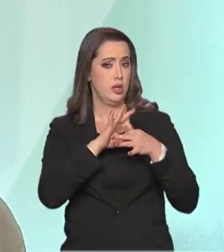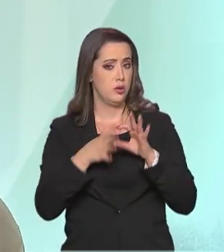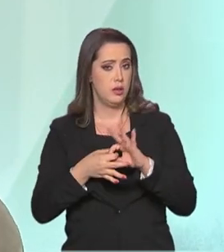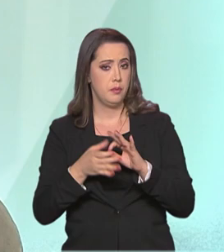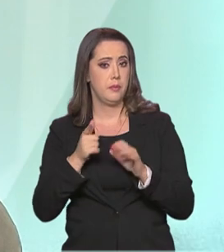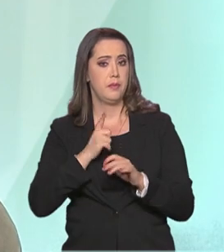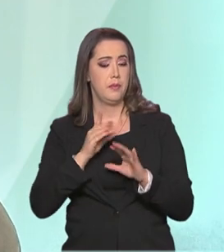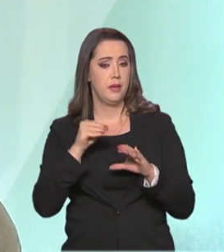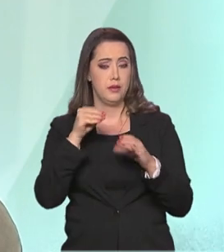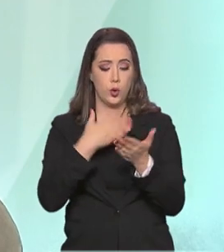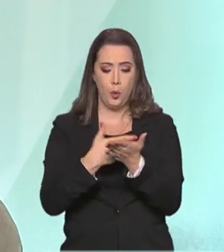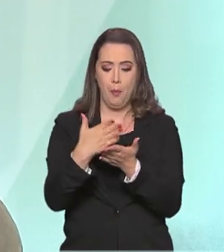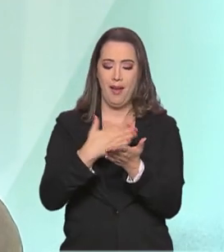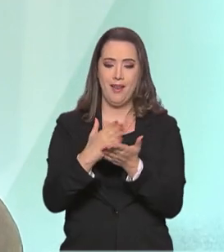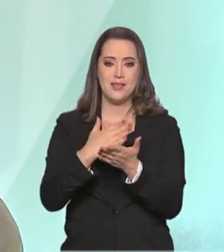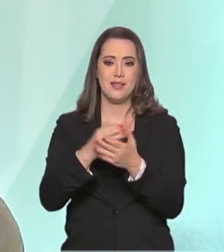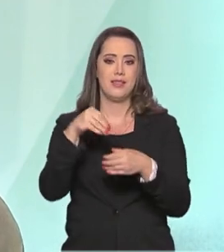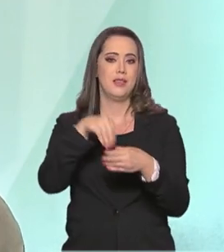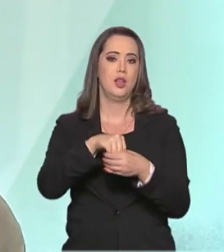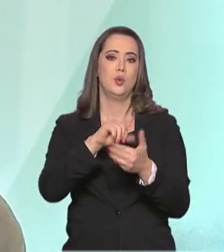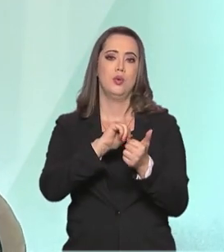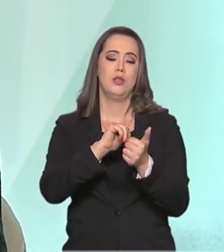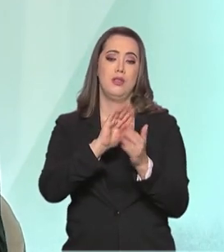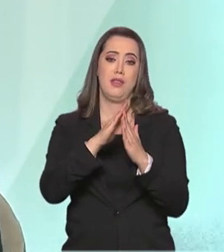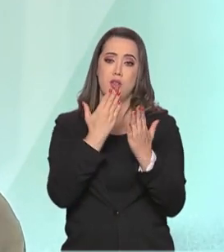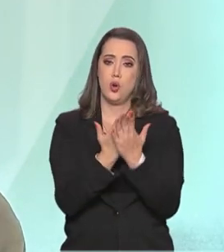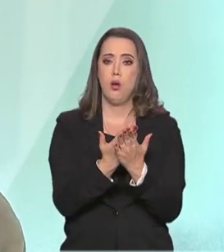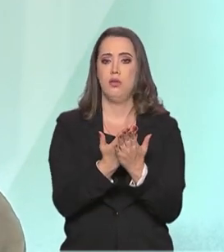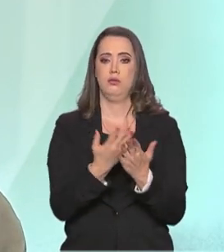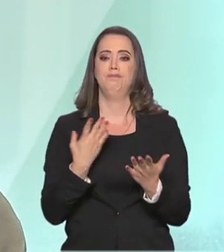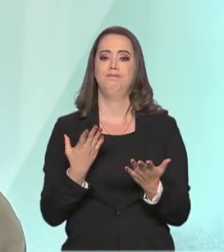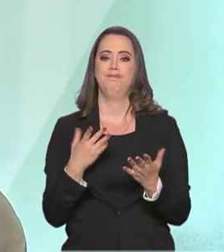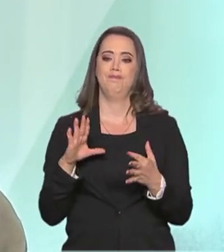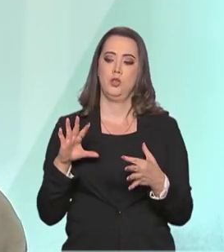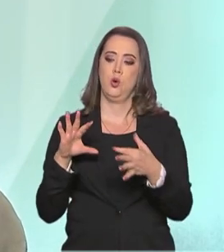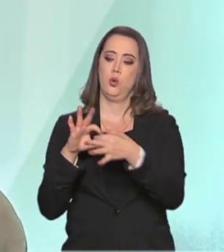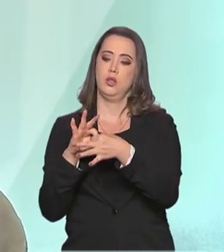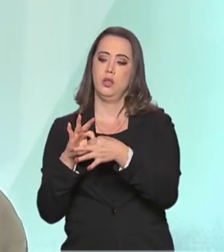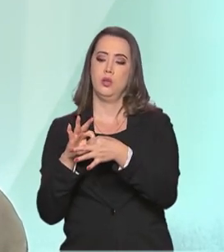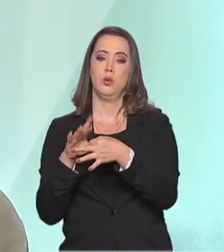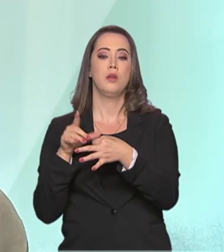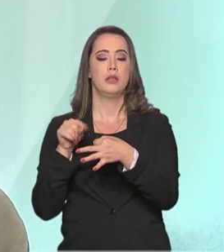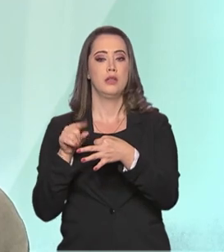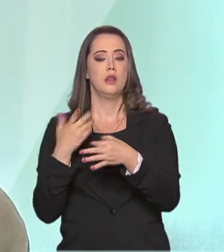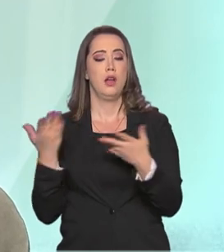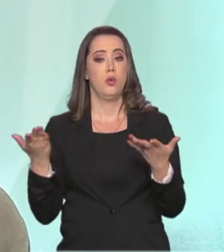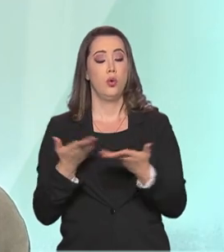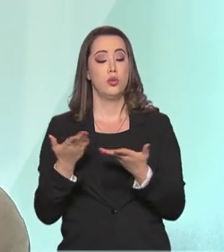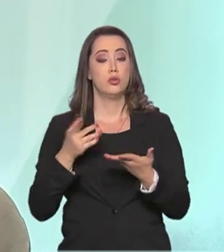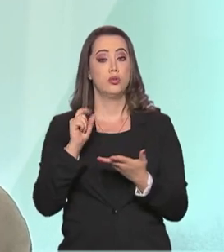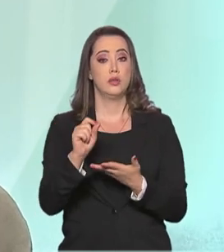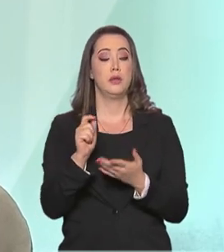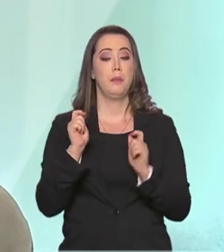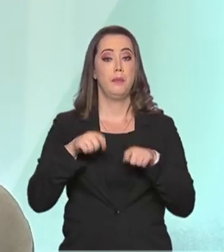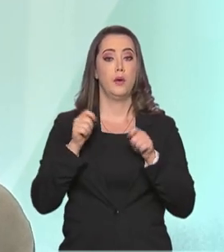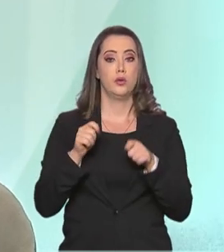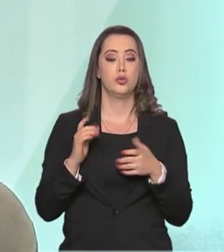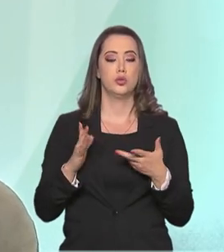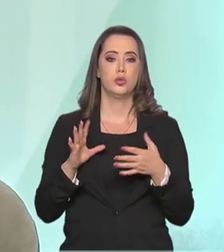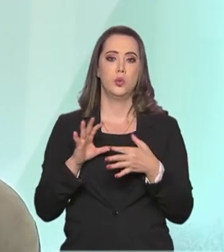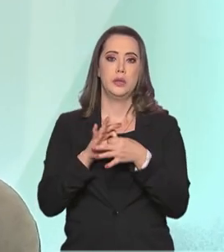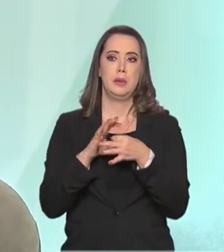E é nisso que a Secretaria Especial hoje foca. Então, existe uma coligação ainda maior que a gente pode fazer